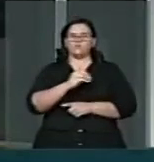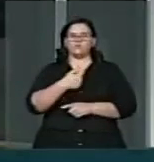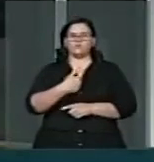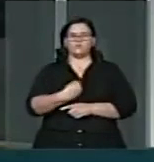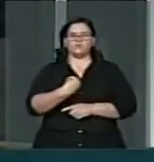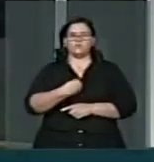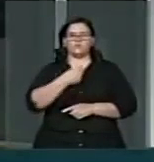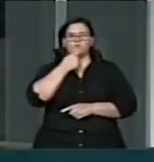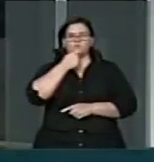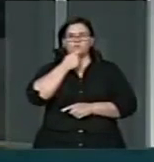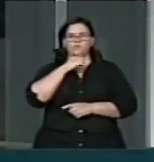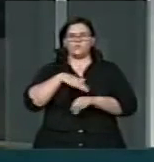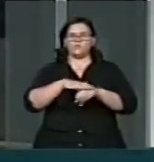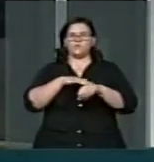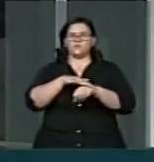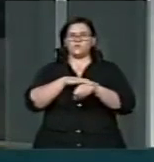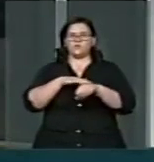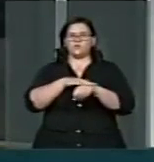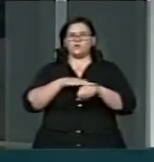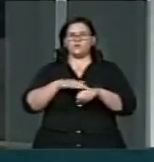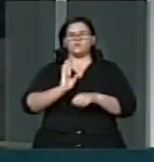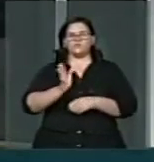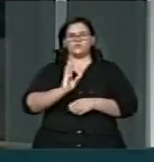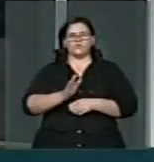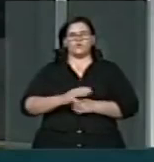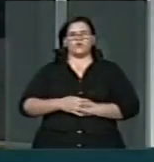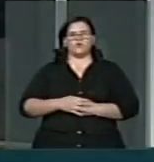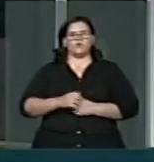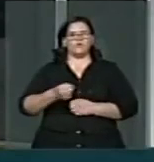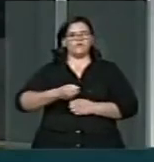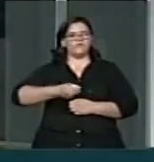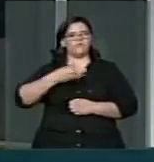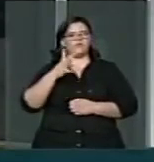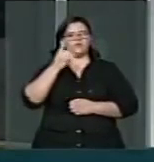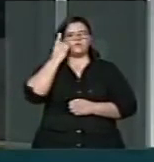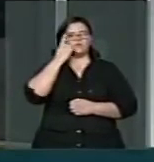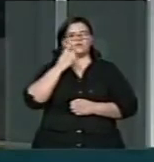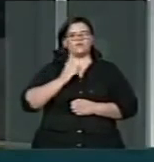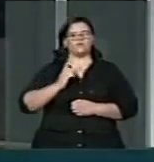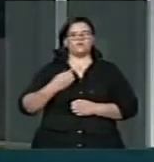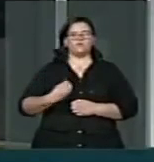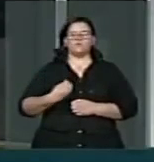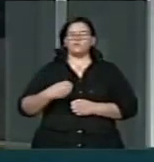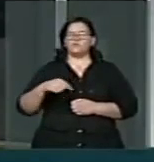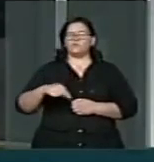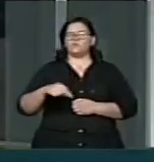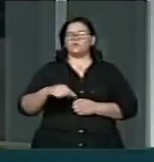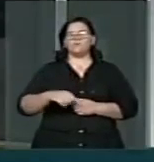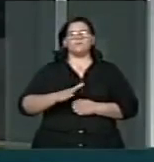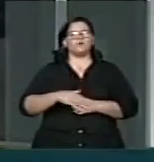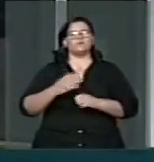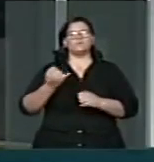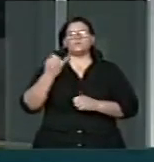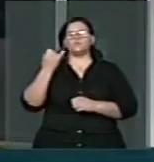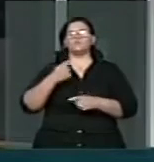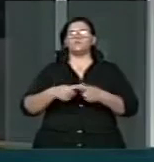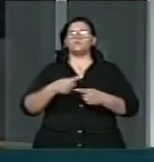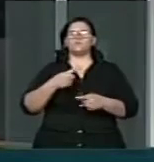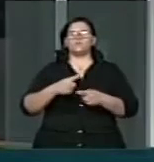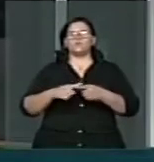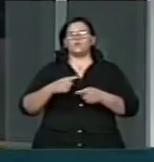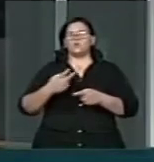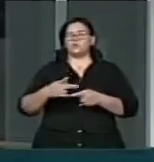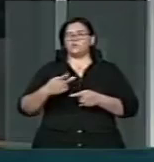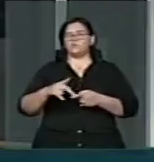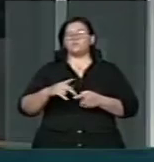a oportunidade de conversar com vários, e essa é, a dúvida, uma sessão solene das mais importantes que o que esta